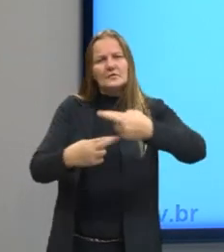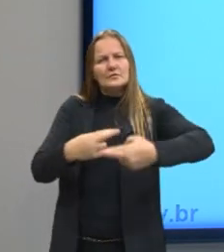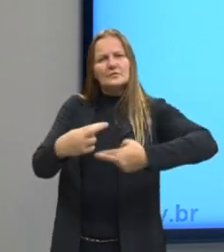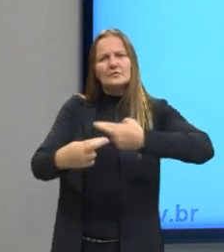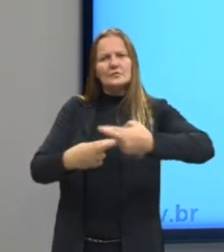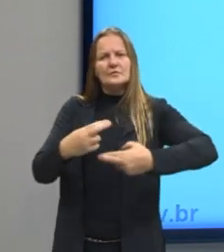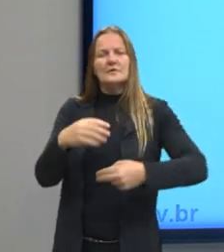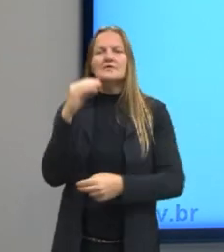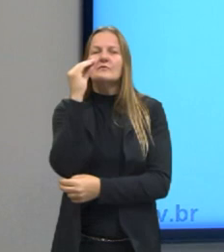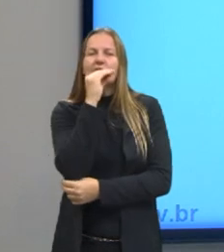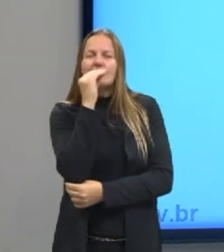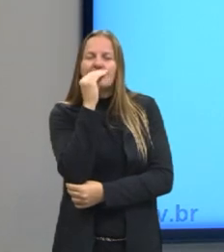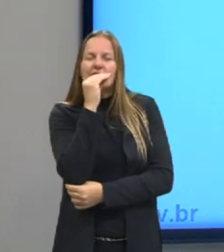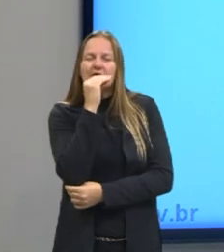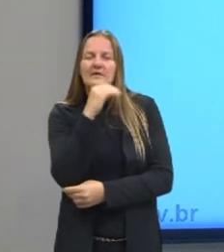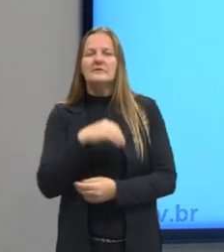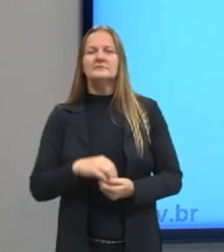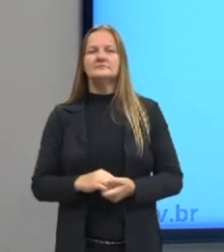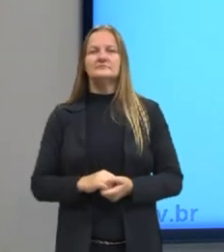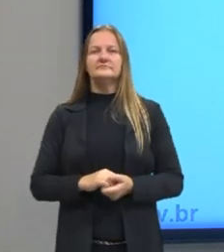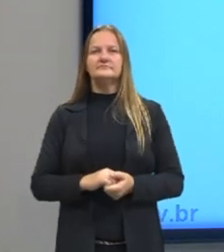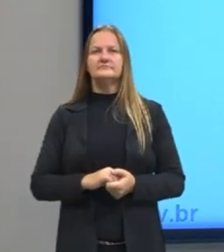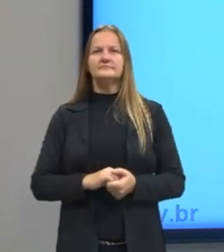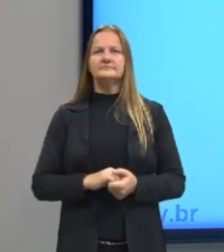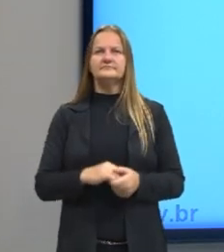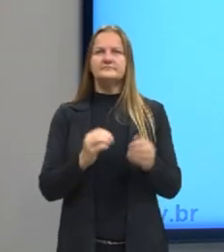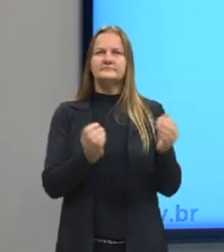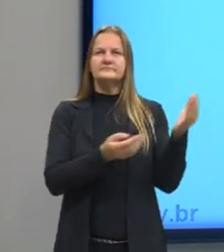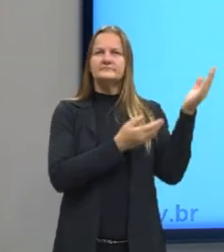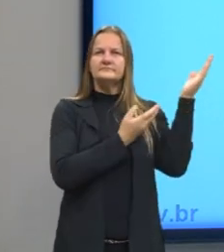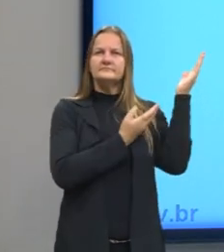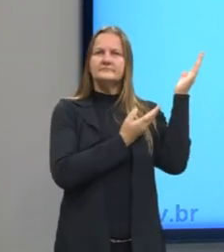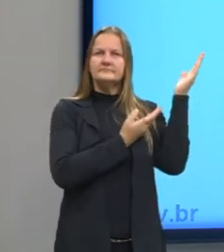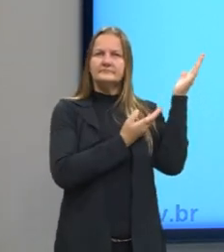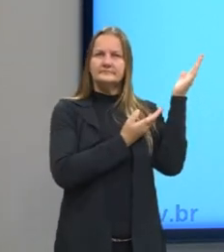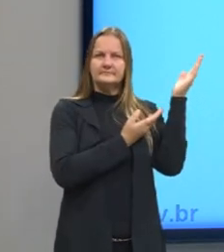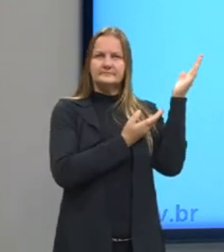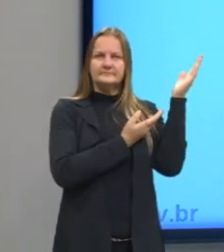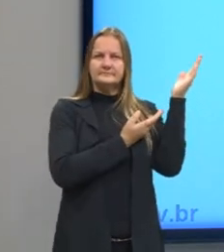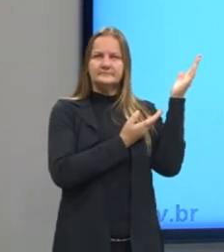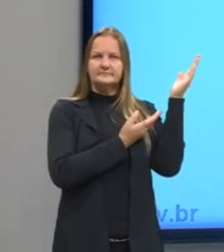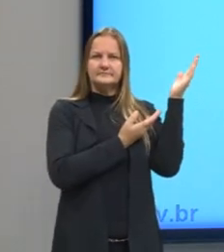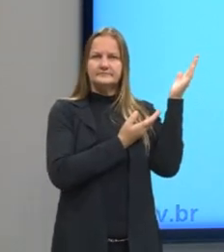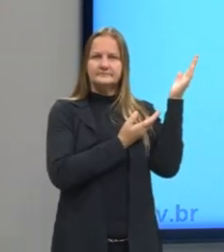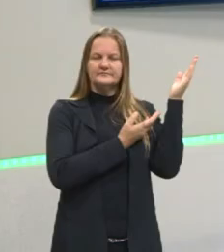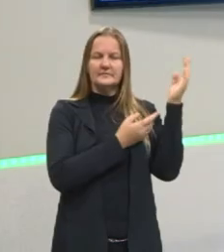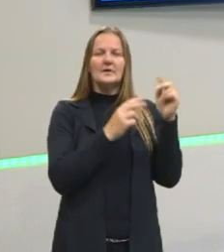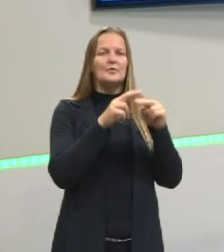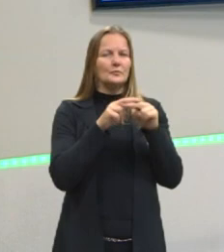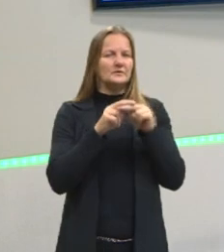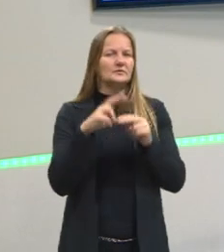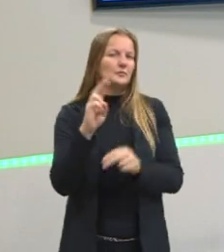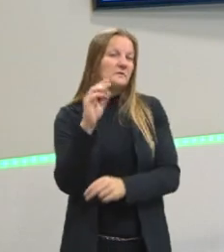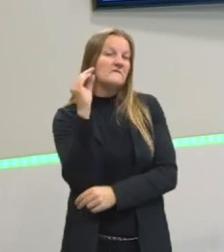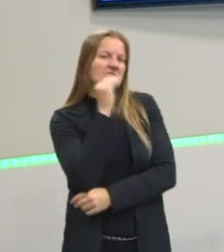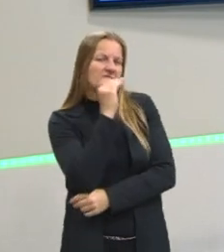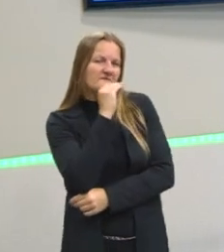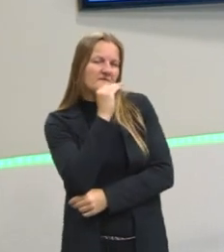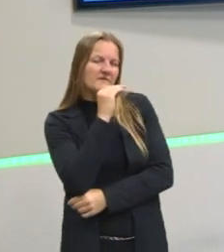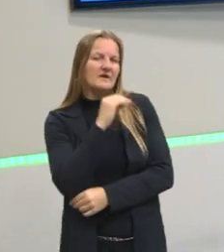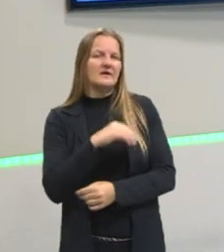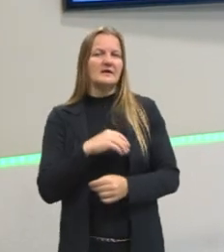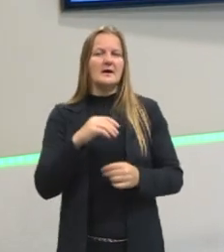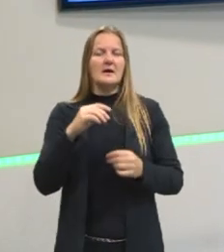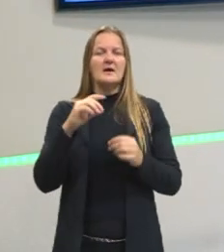fracas, tá? Por isso que ela também leva esse nome de interações fracas de Van der Waals ou de